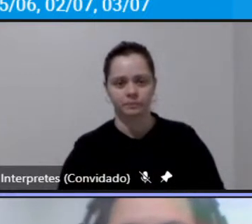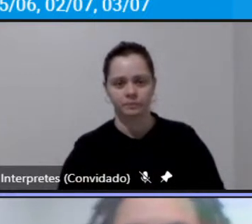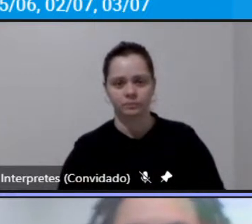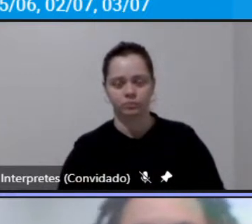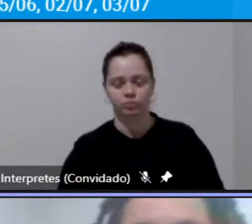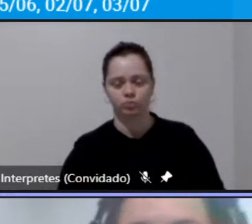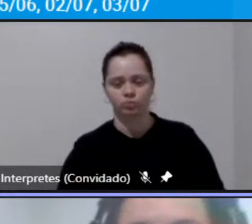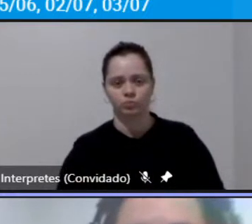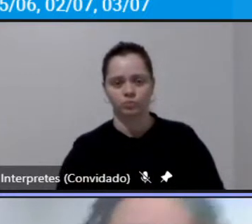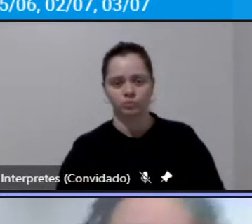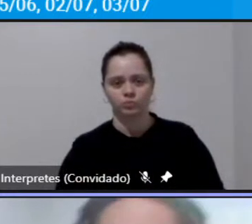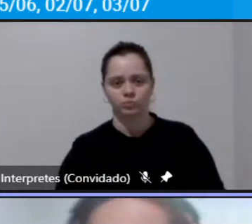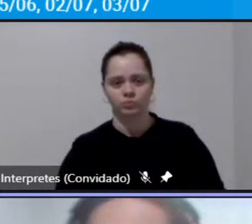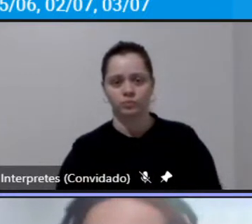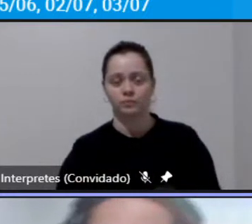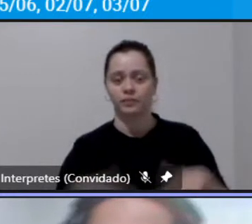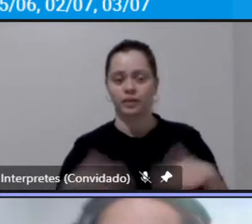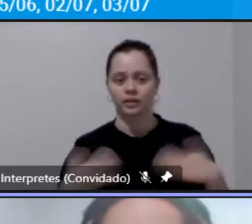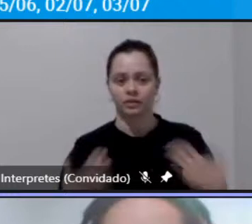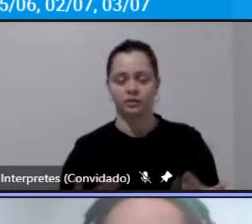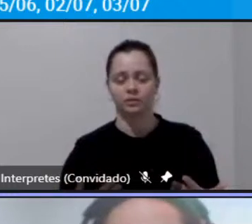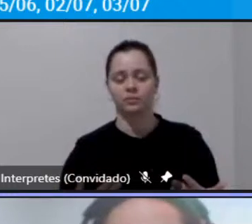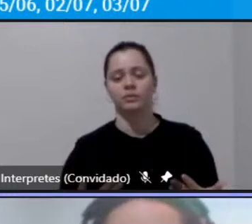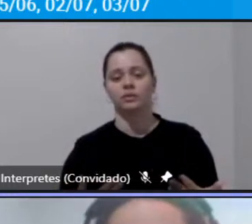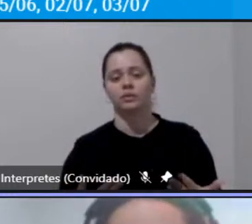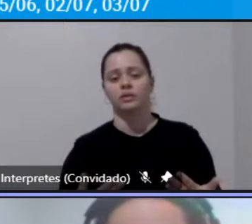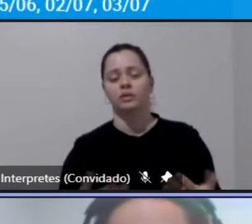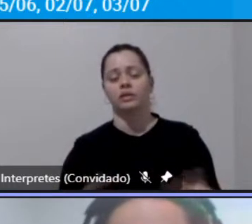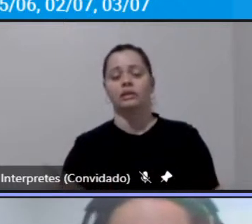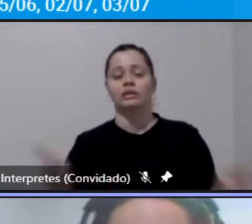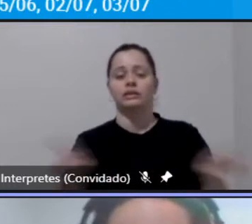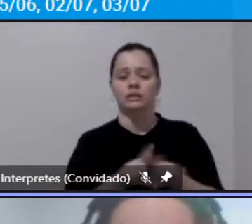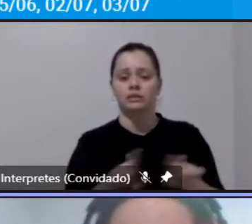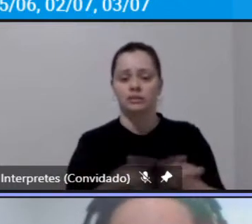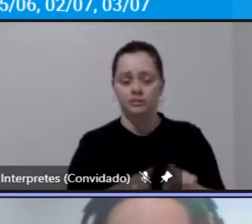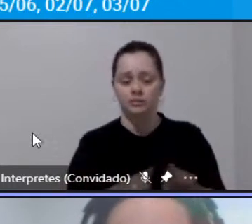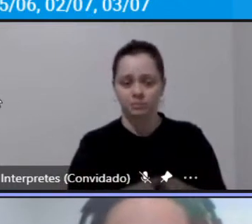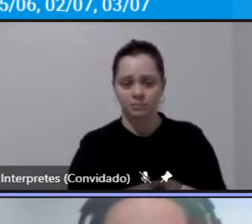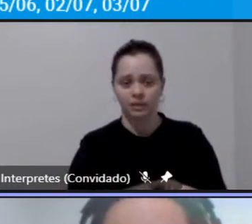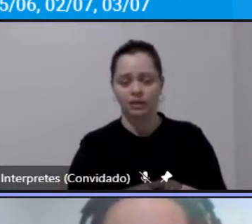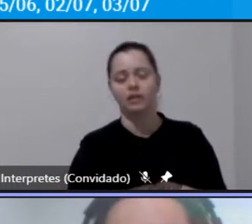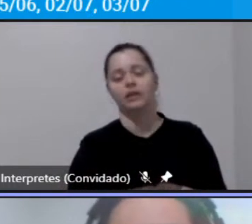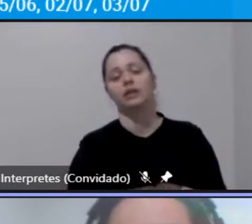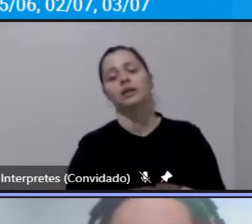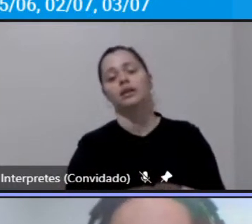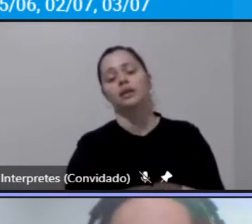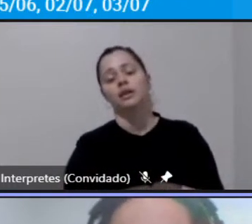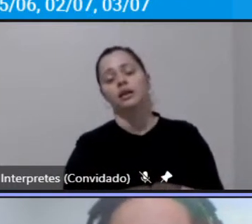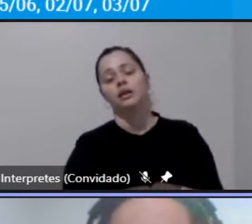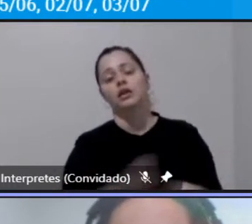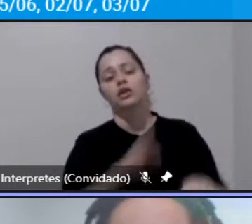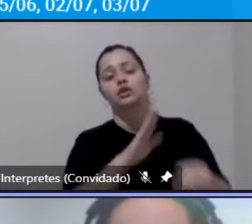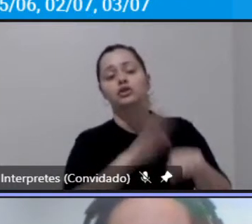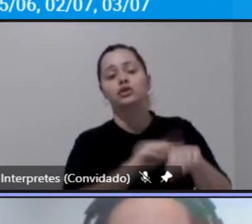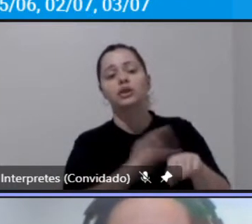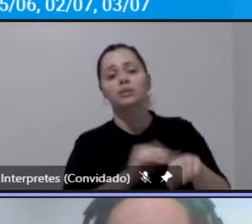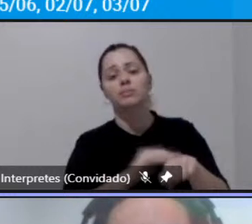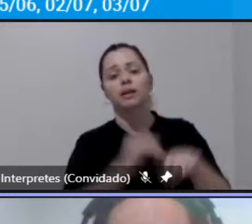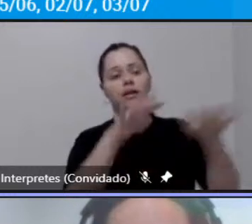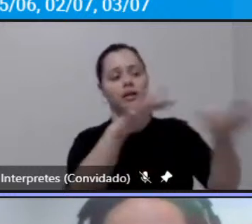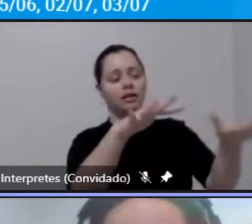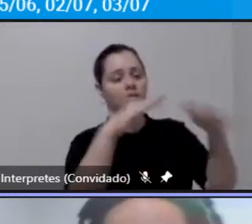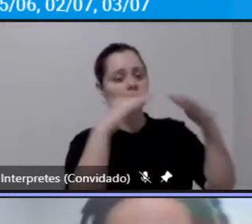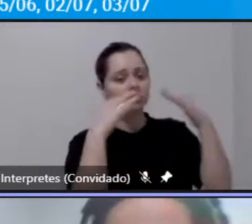e aí também a gente tem que vale a pena chamar atenção para o que